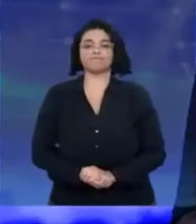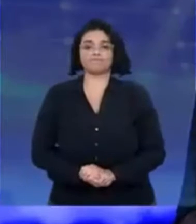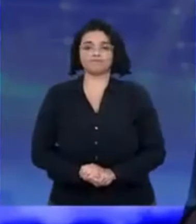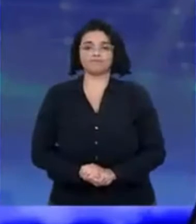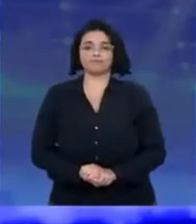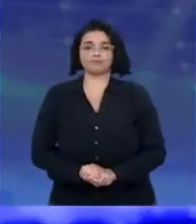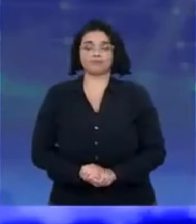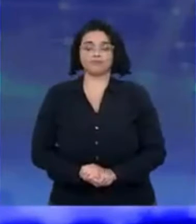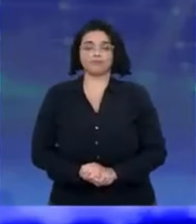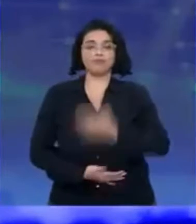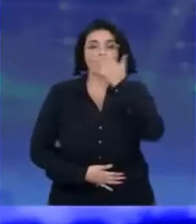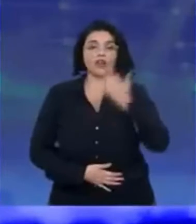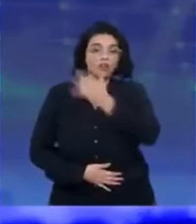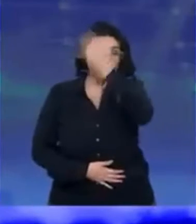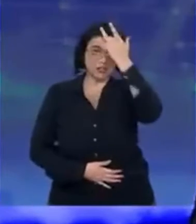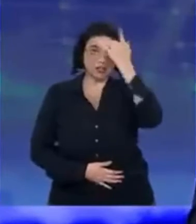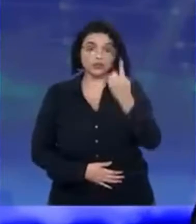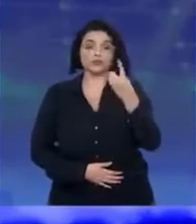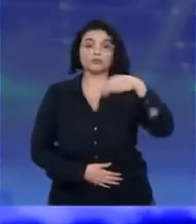Adade, um minuto, por favor.